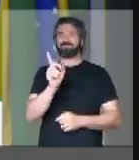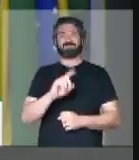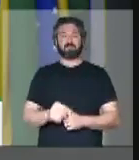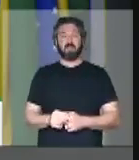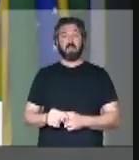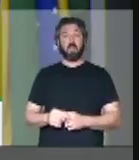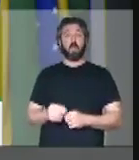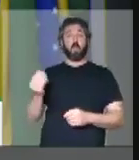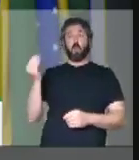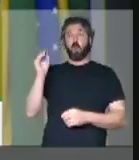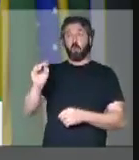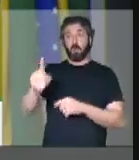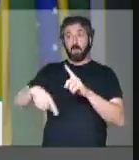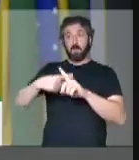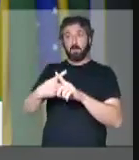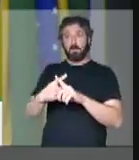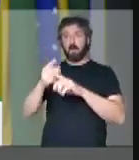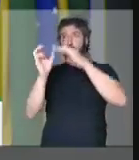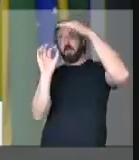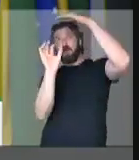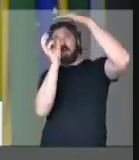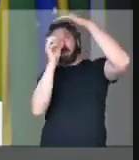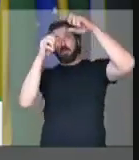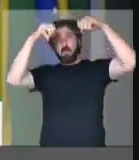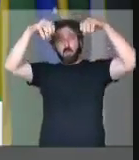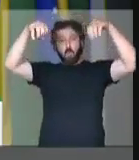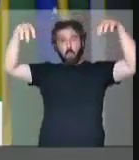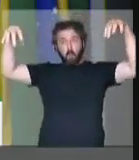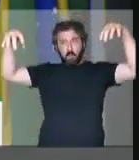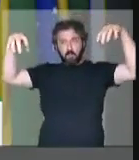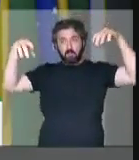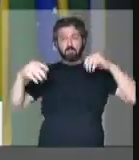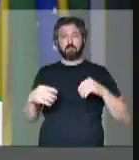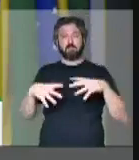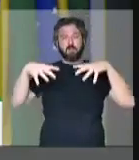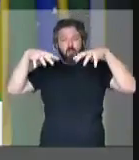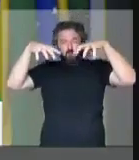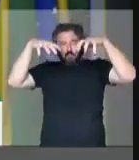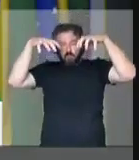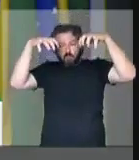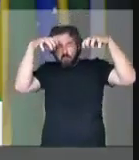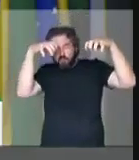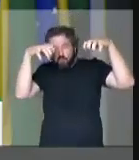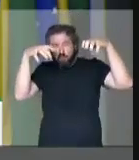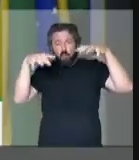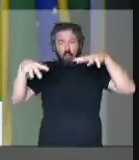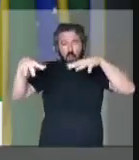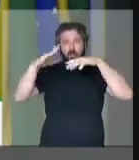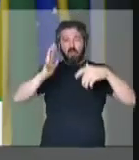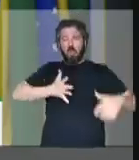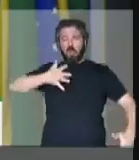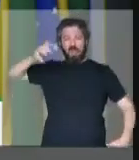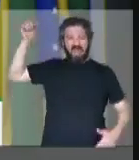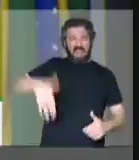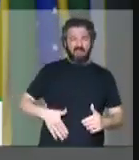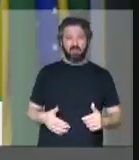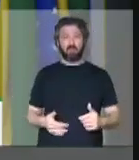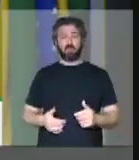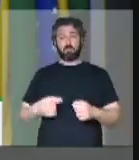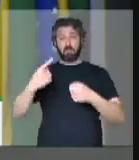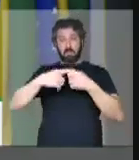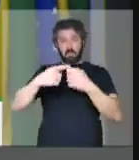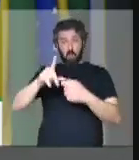Para colocar lâmpada aonde está a penumbra, uma escuridão desgraçada